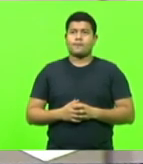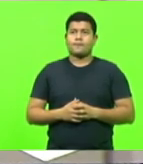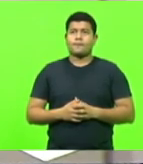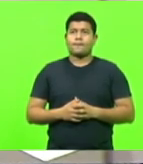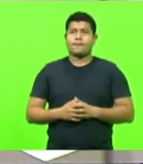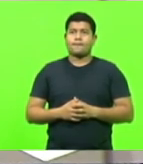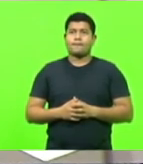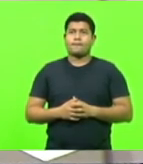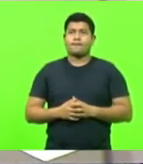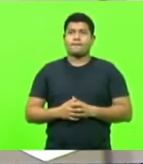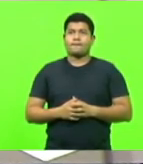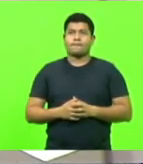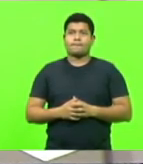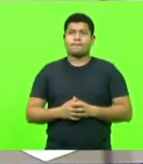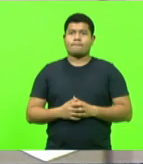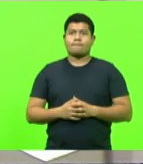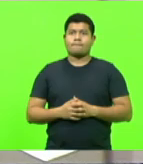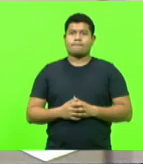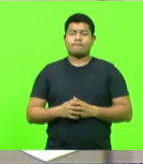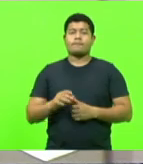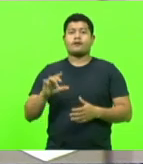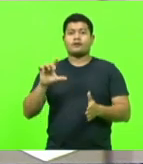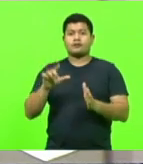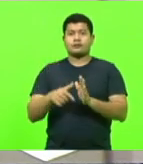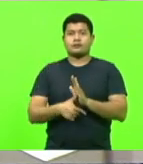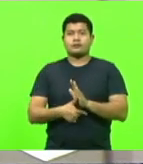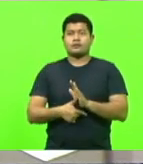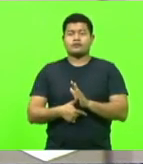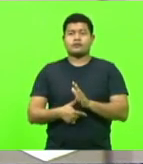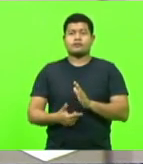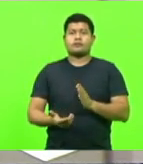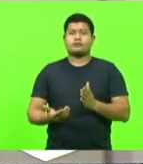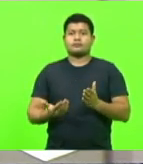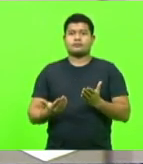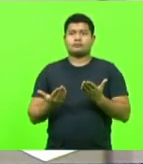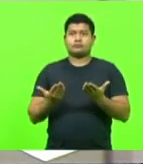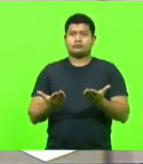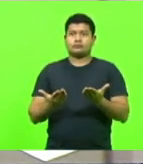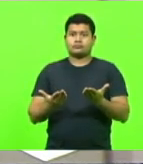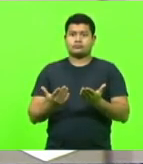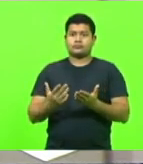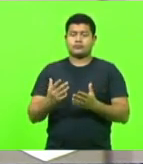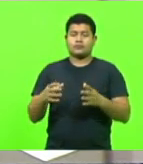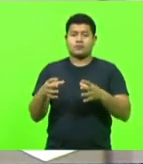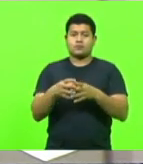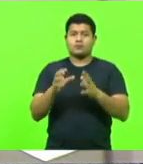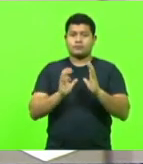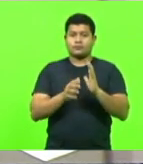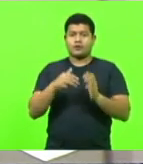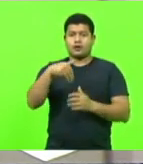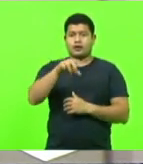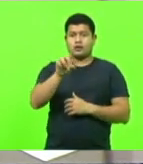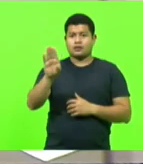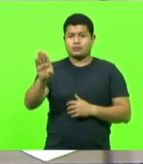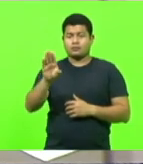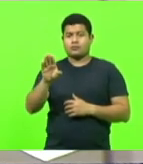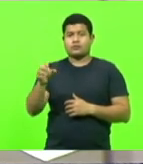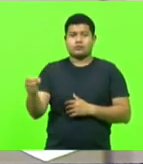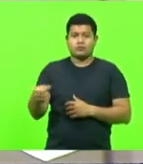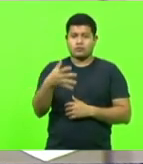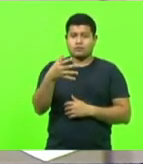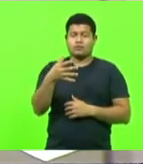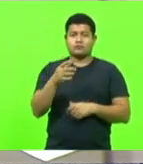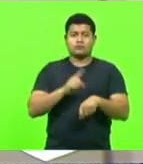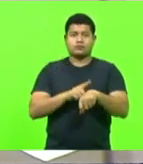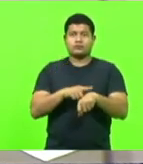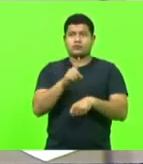Retornarei depois na sequência. E dando sequência aqui, bloco MDB Partido Novo, por 15 minutos.